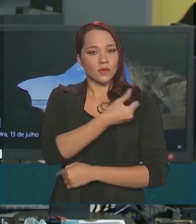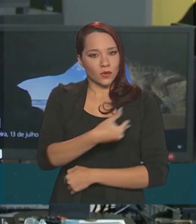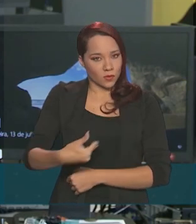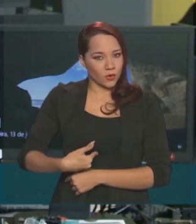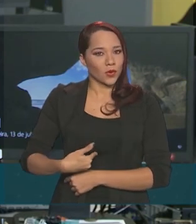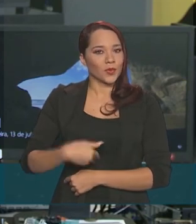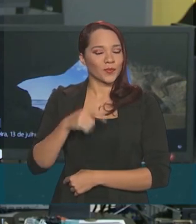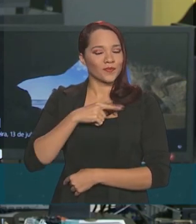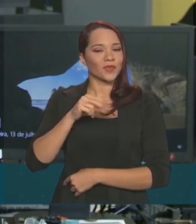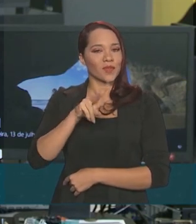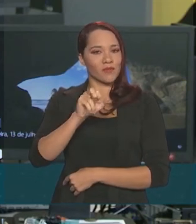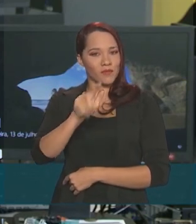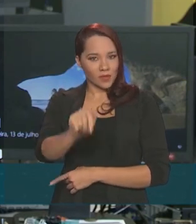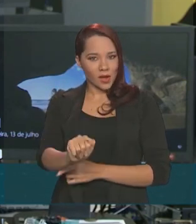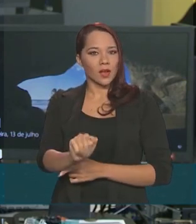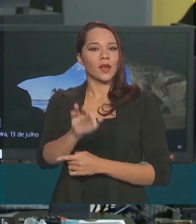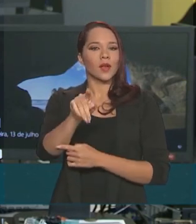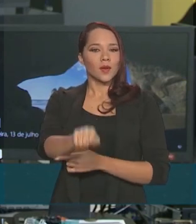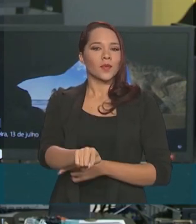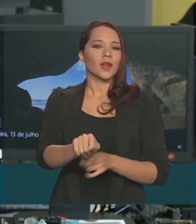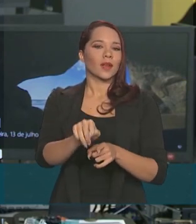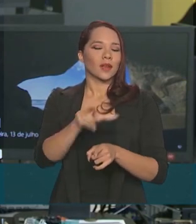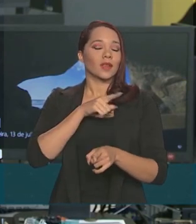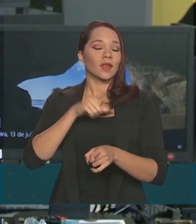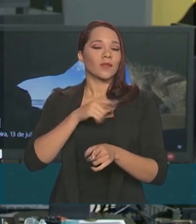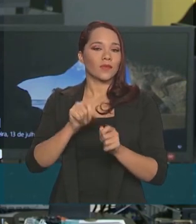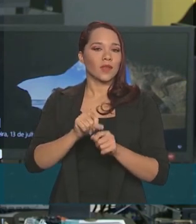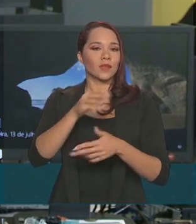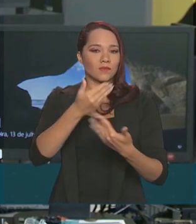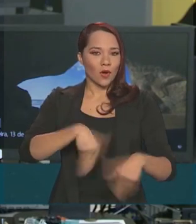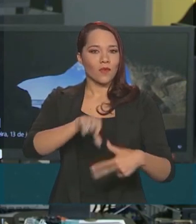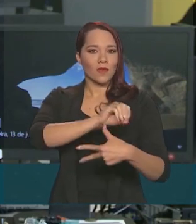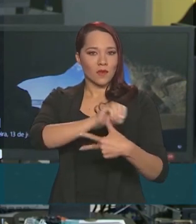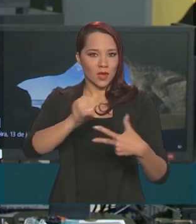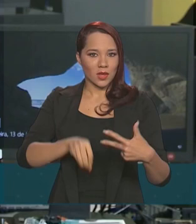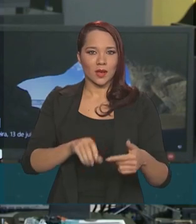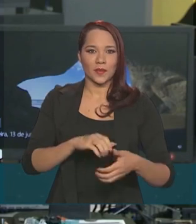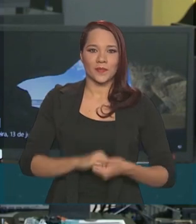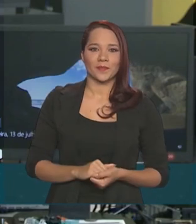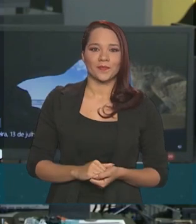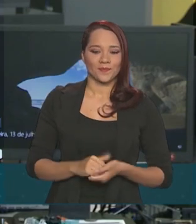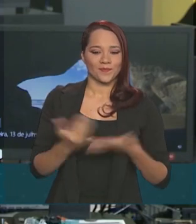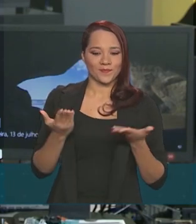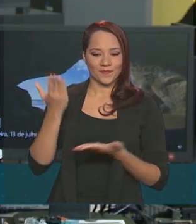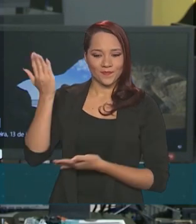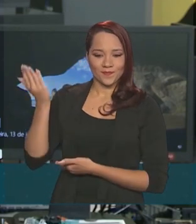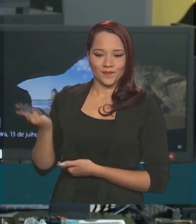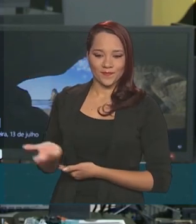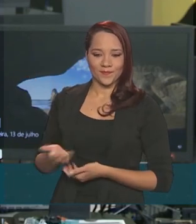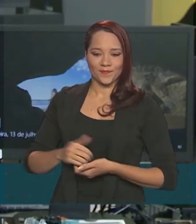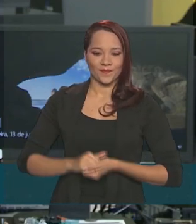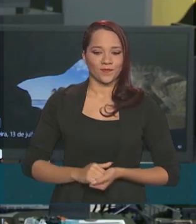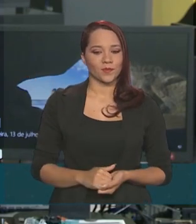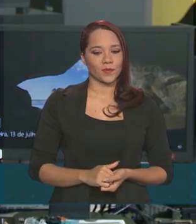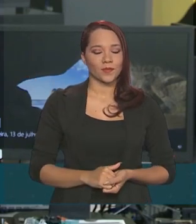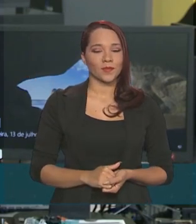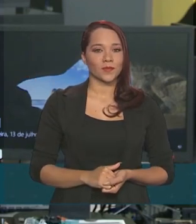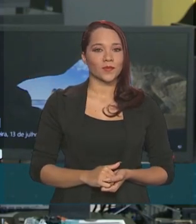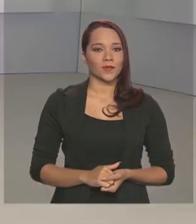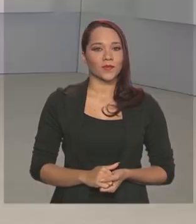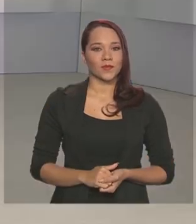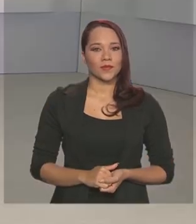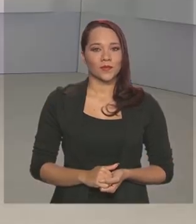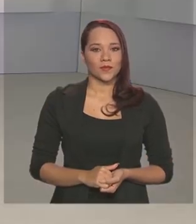oferecem vagas para candidatos que fizeram o Enem. Do Rio de Janeiro, Cláudia Boiunga para o Governo Agora.